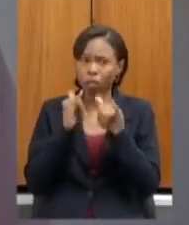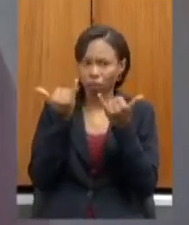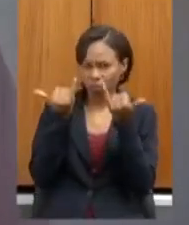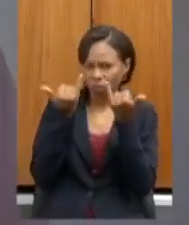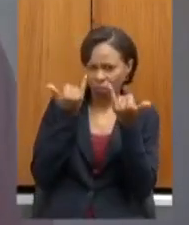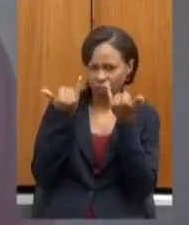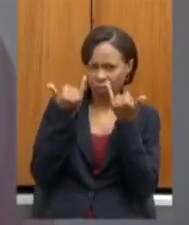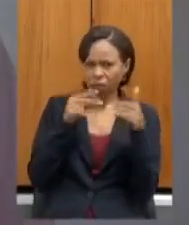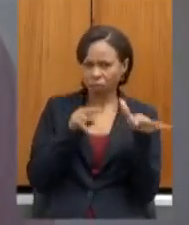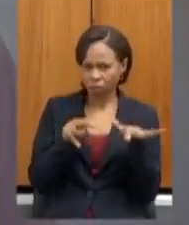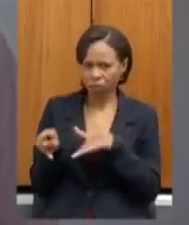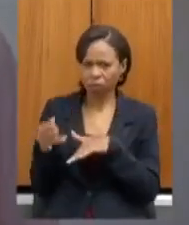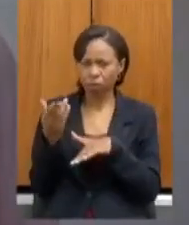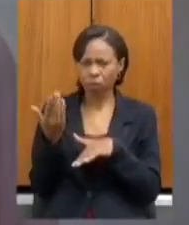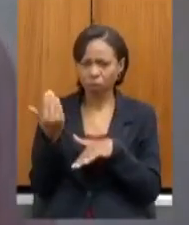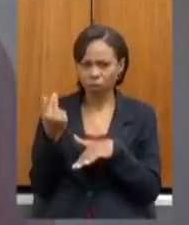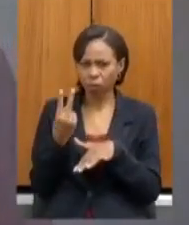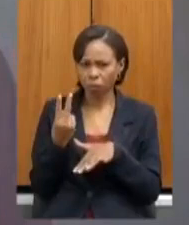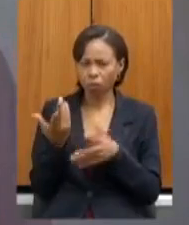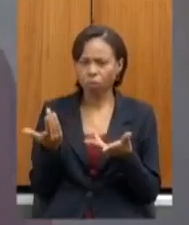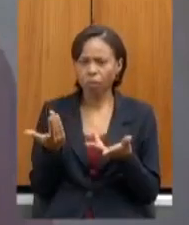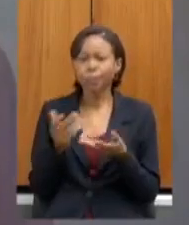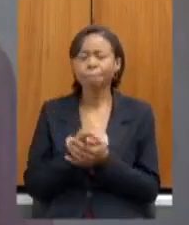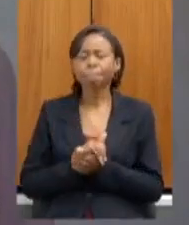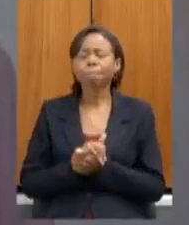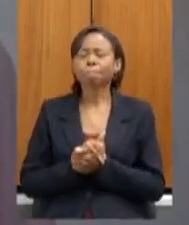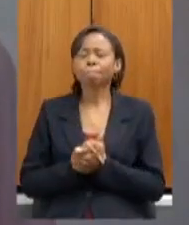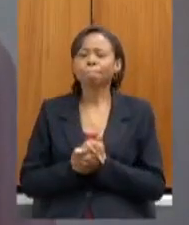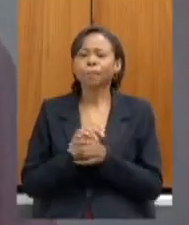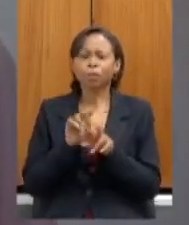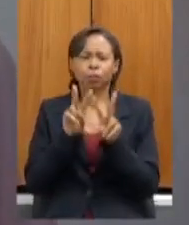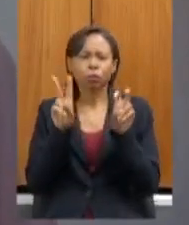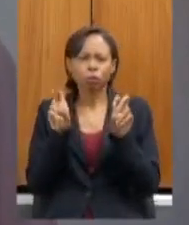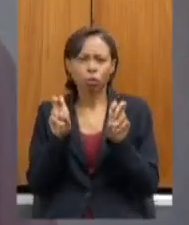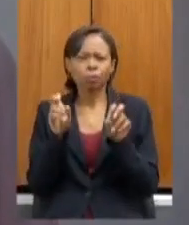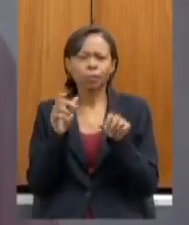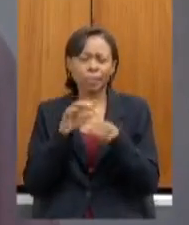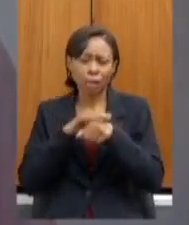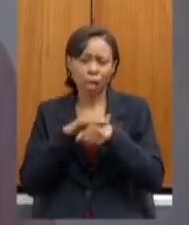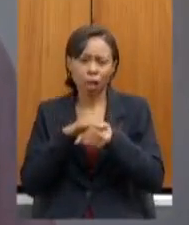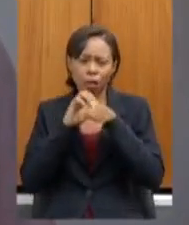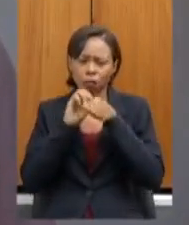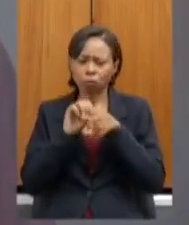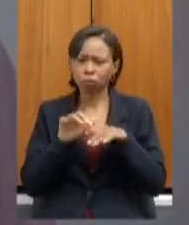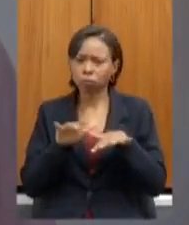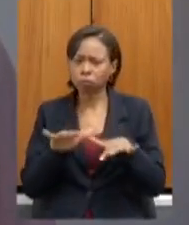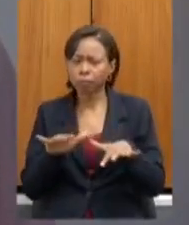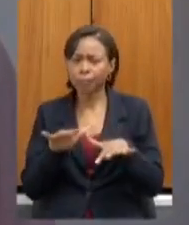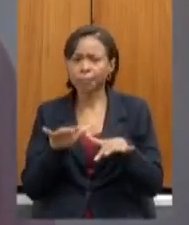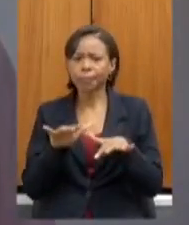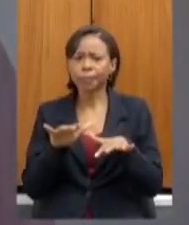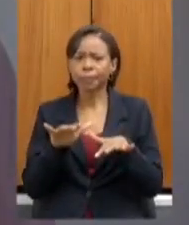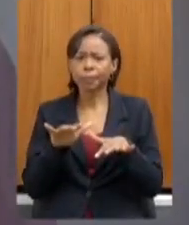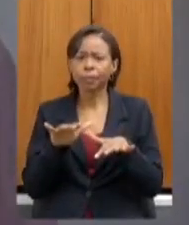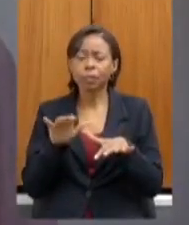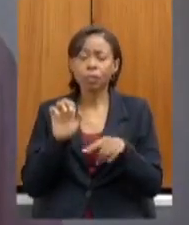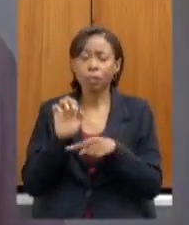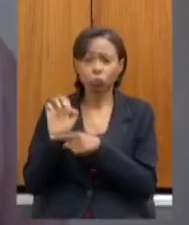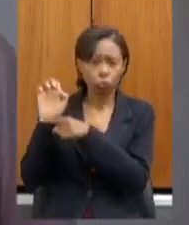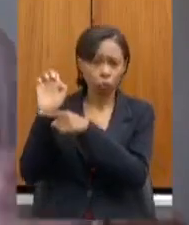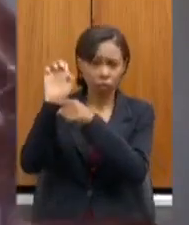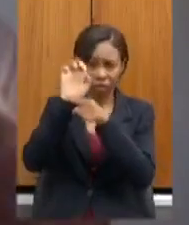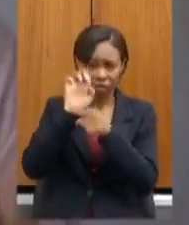semanas mas em relação à situação epidemiológica todos esses estados com números ainda assim